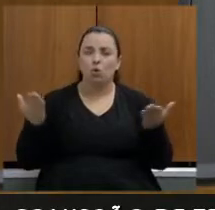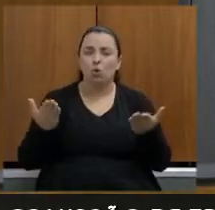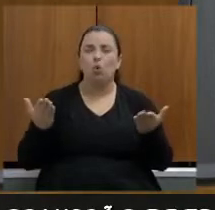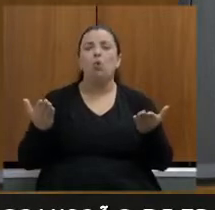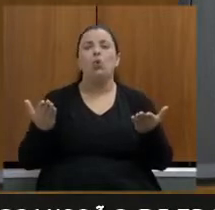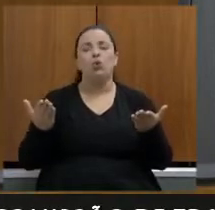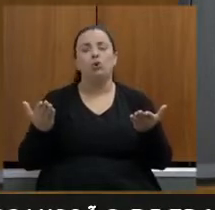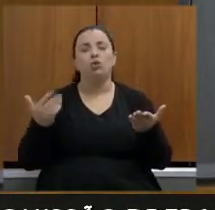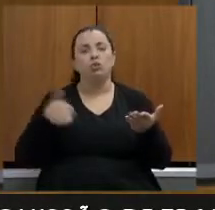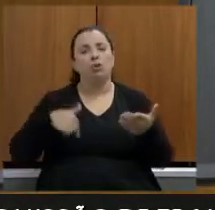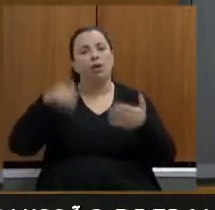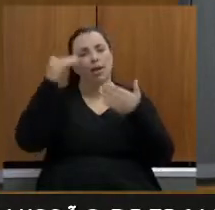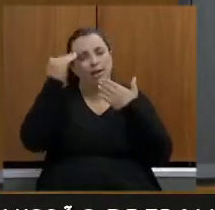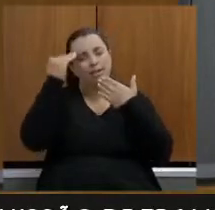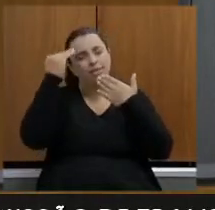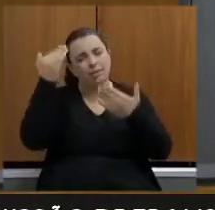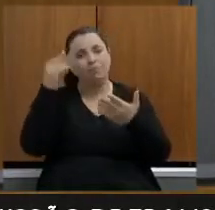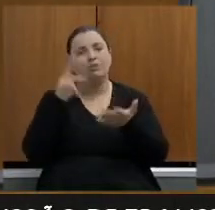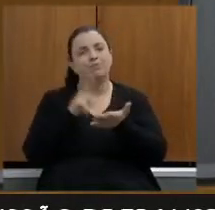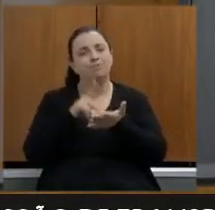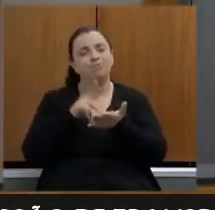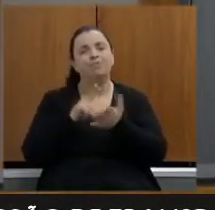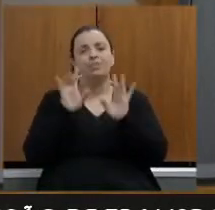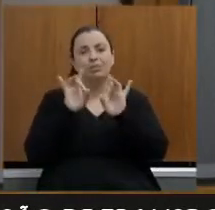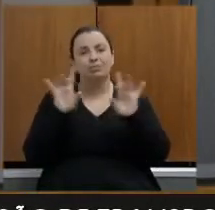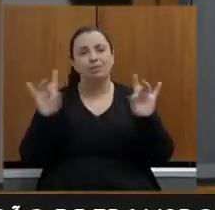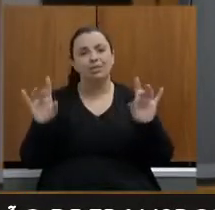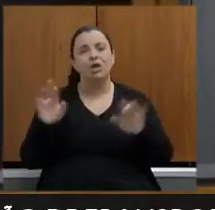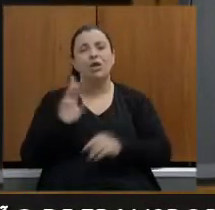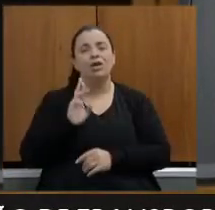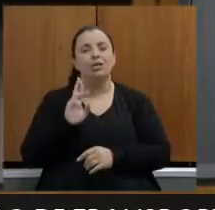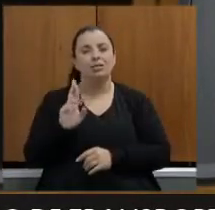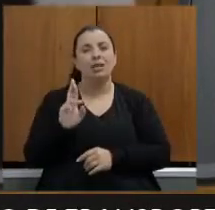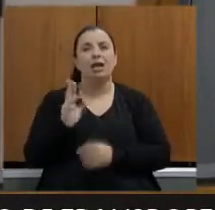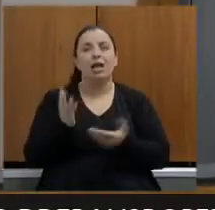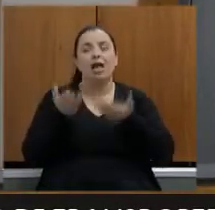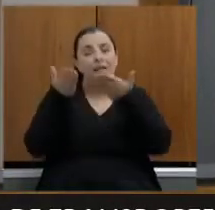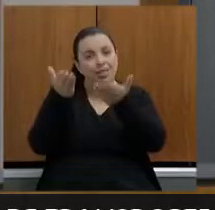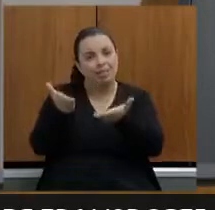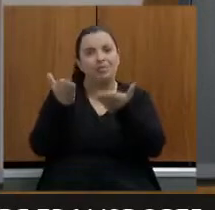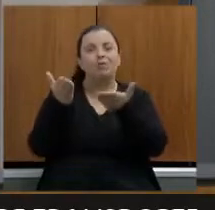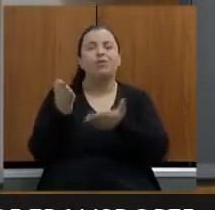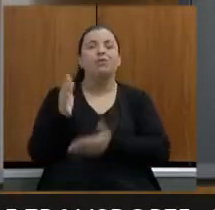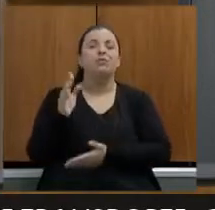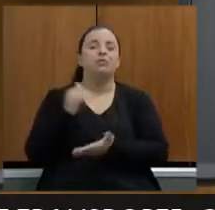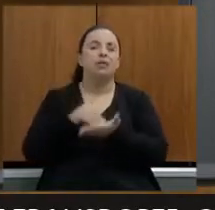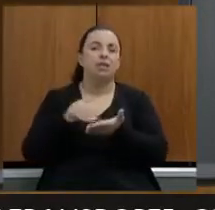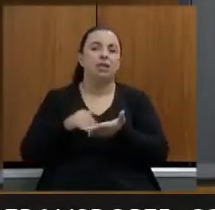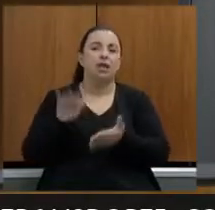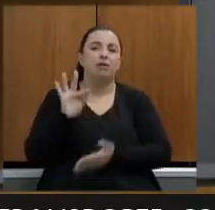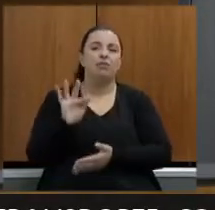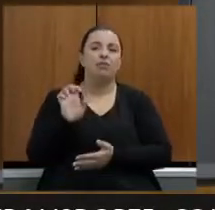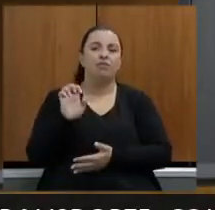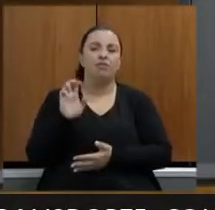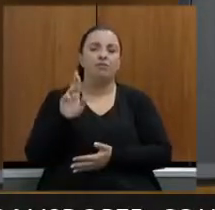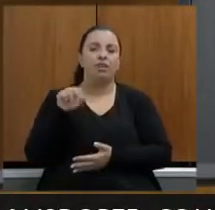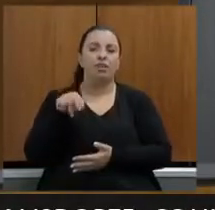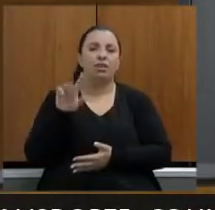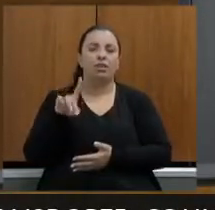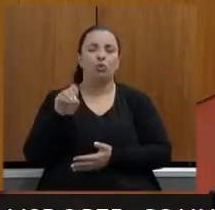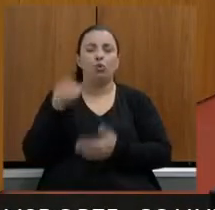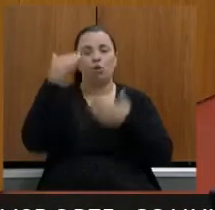agradecimento de uma forma muito especial no nome do nosso secretário Fernando Marcato viu obrigada presidente ok